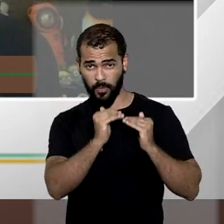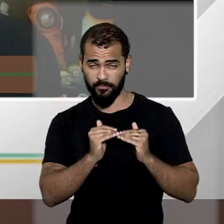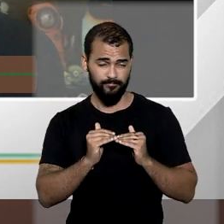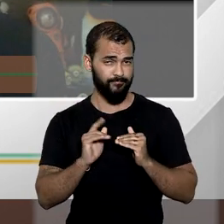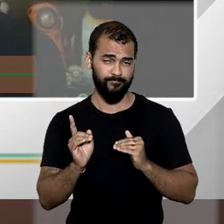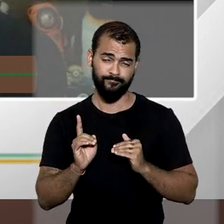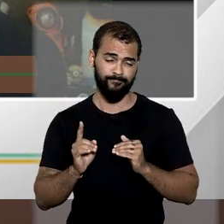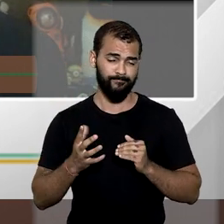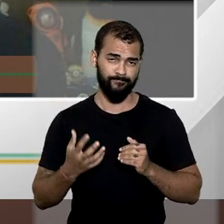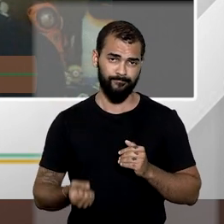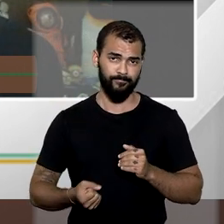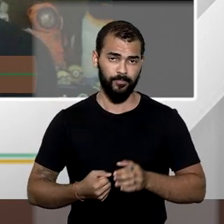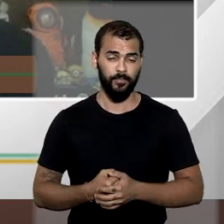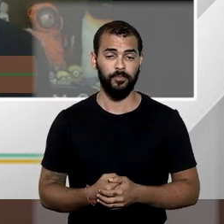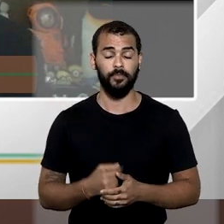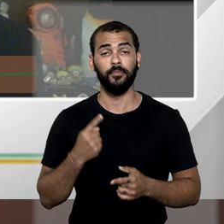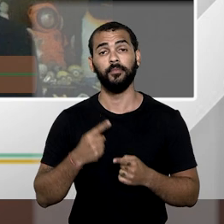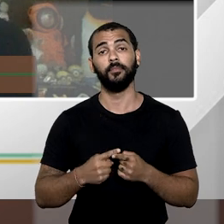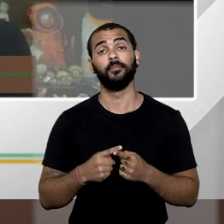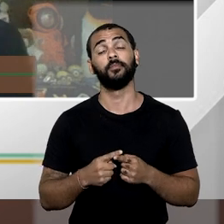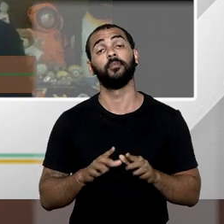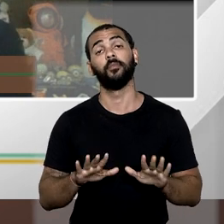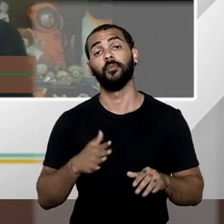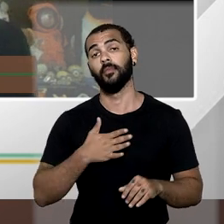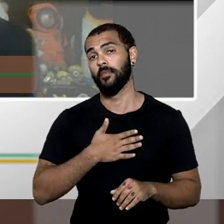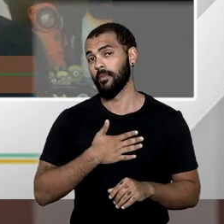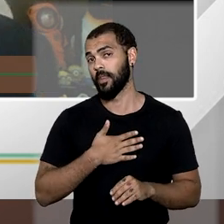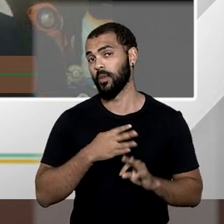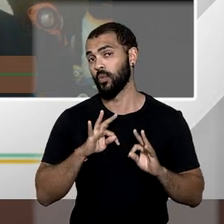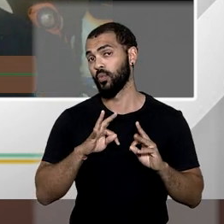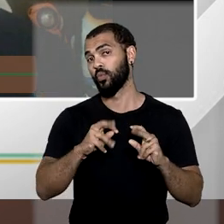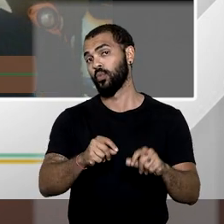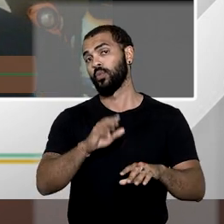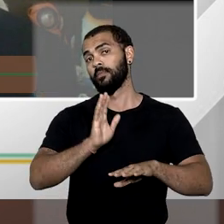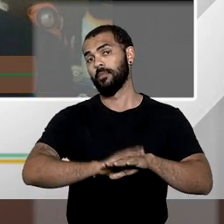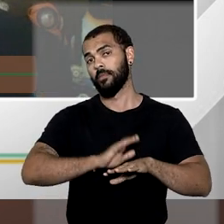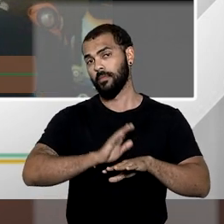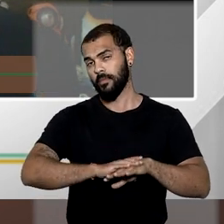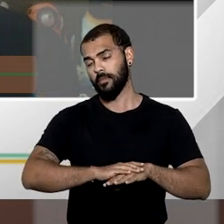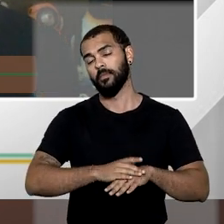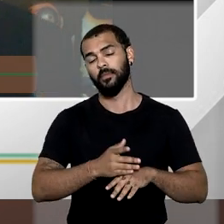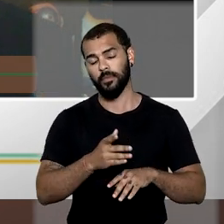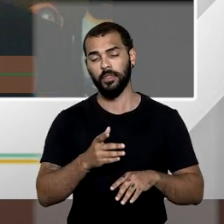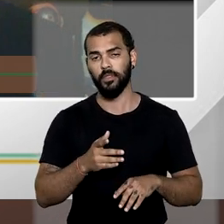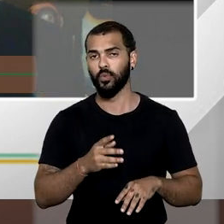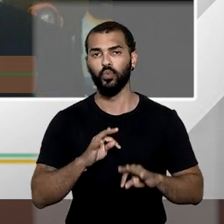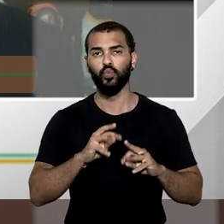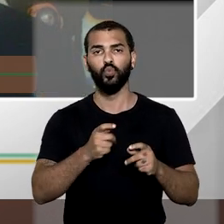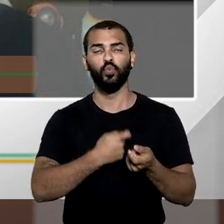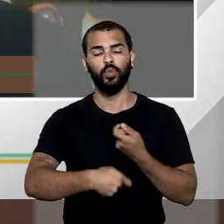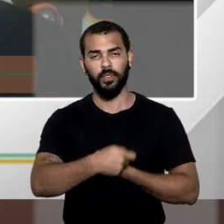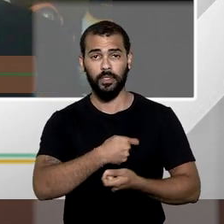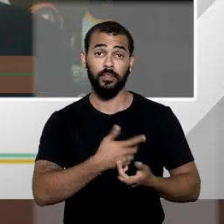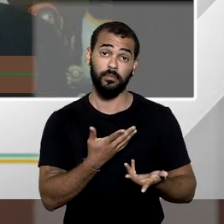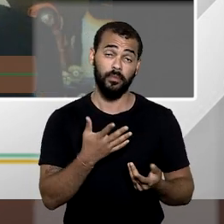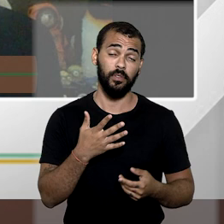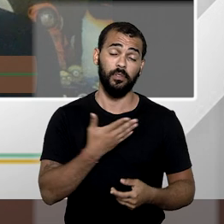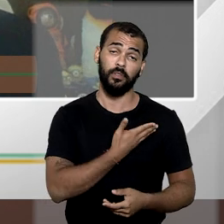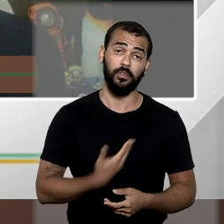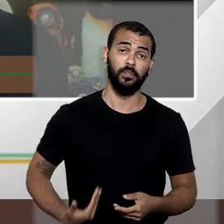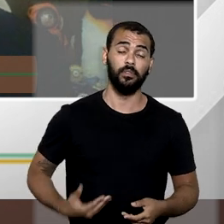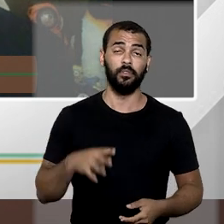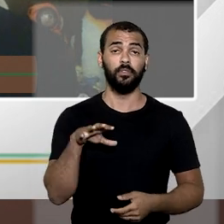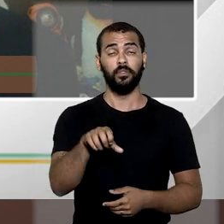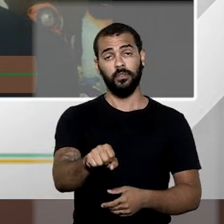estudiosos de direito. Para mim, todo e qualquer ato administrativo e a desapropriação é a culminância de atividades